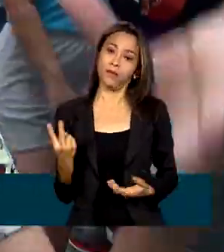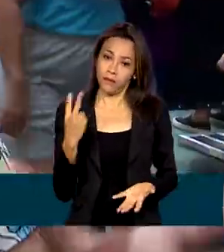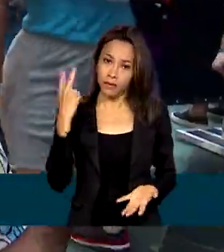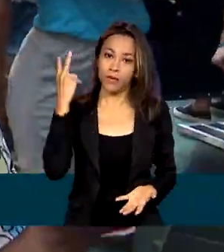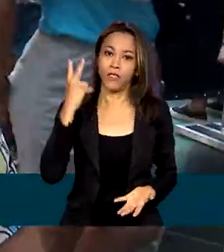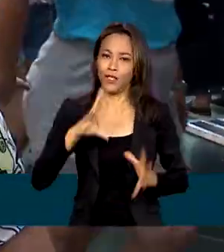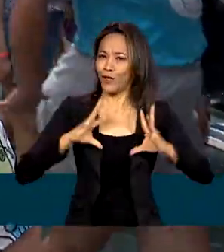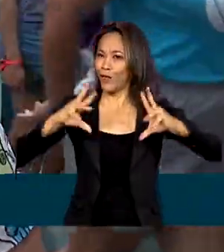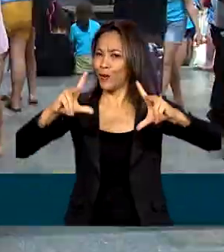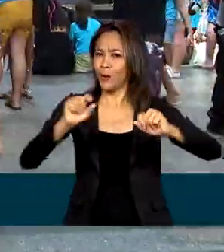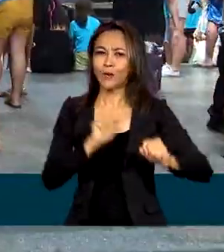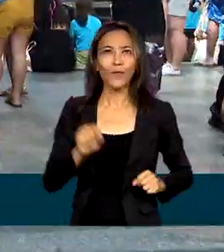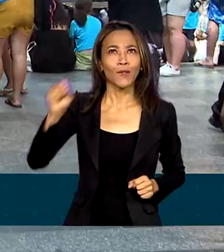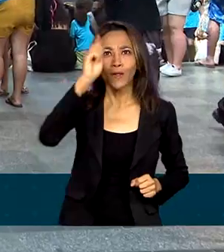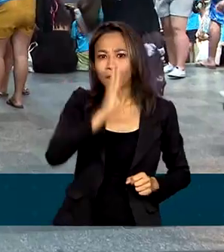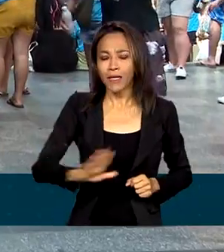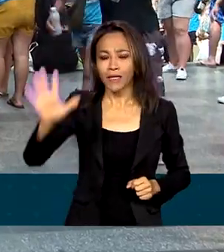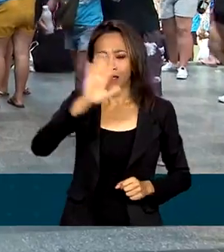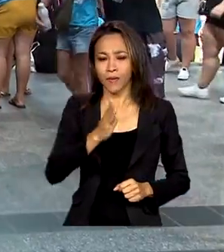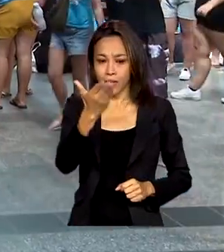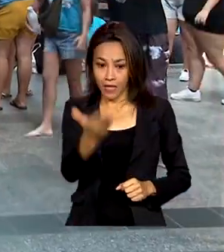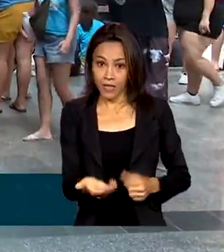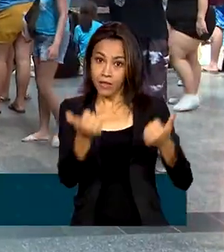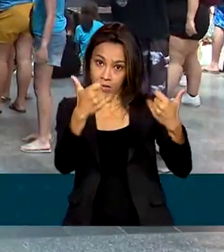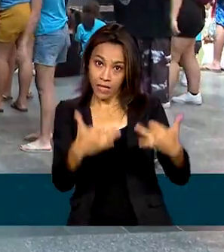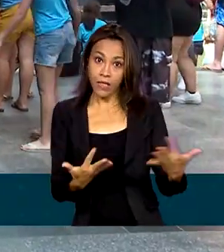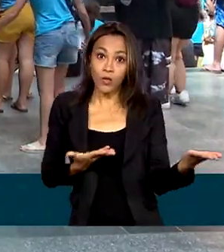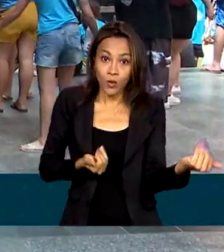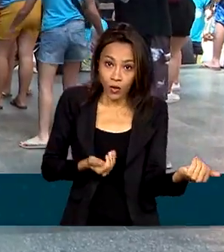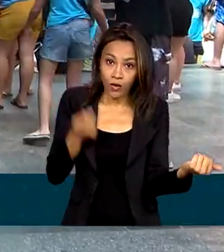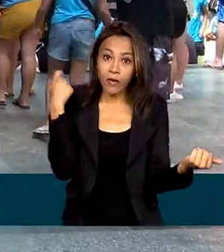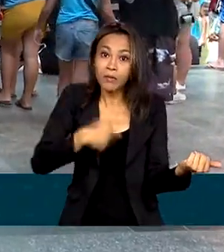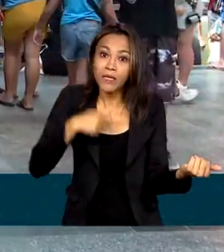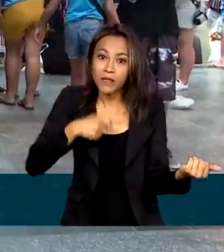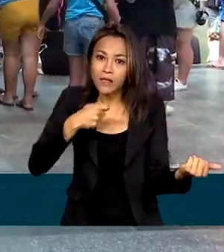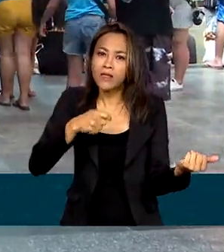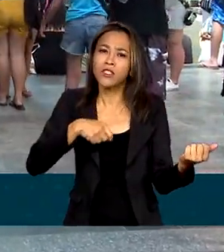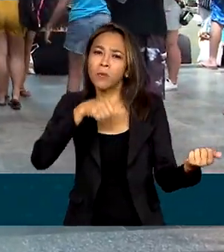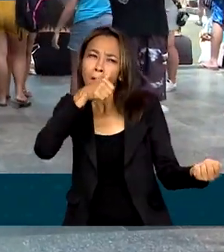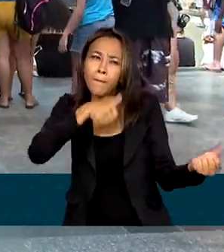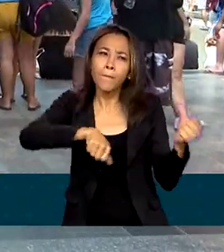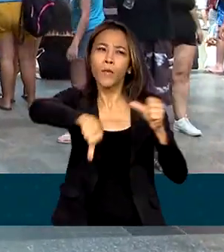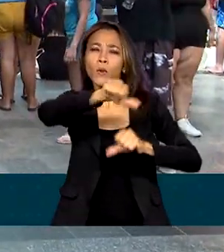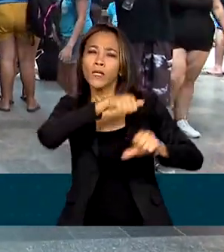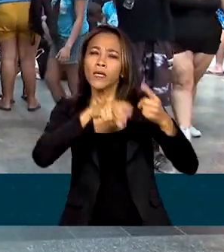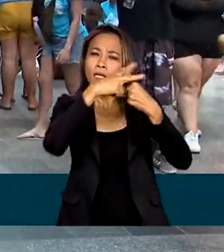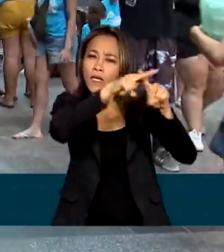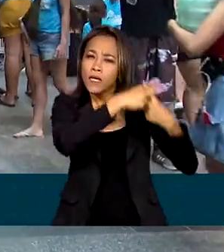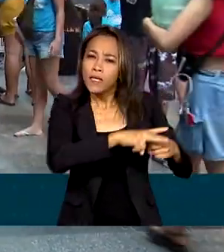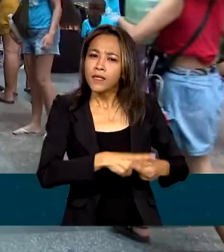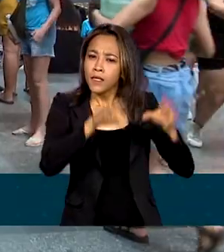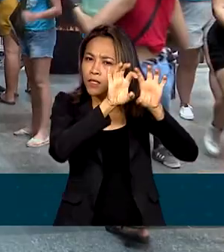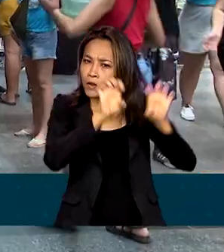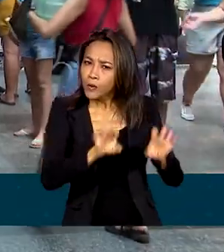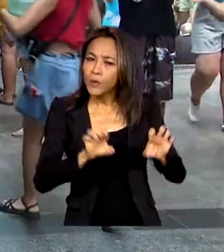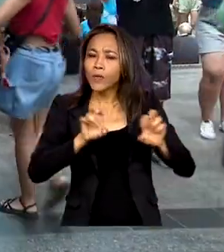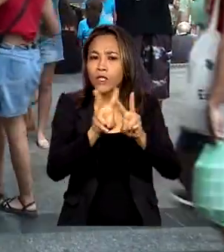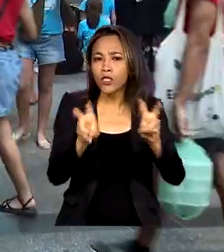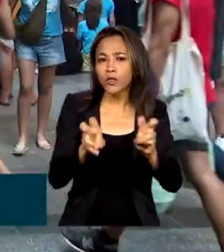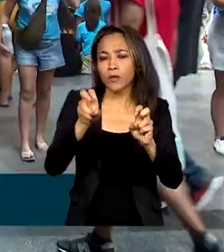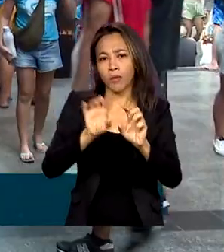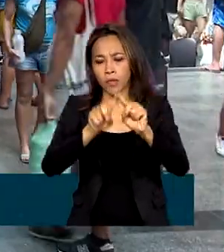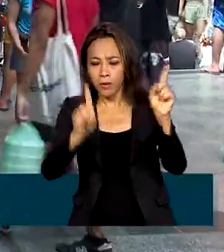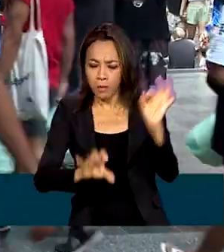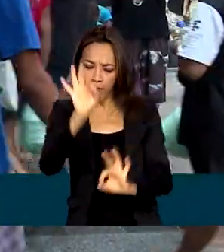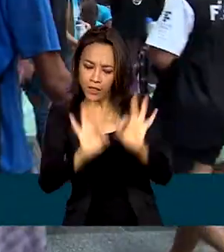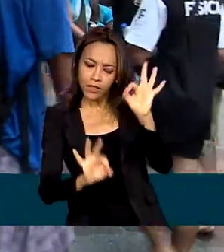em todos os cantos do Brasil. A juventude atualmente, ela necessita de uma reestruturação nos moldes de planejamento para